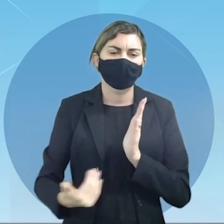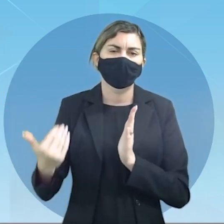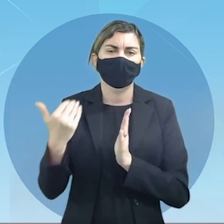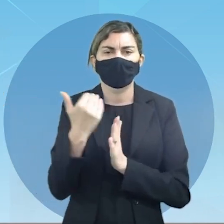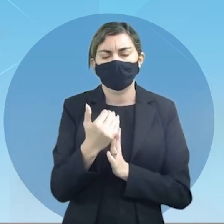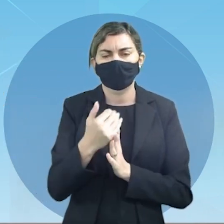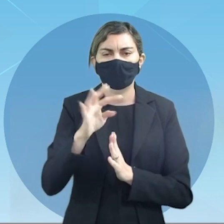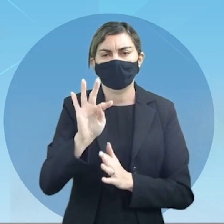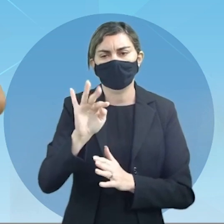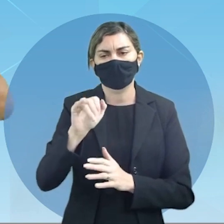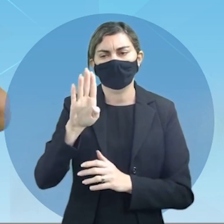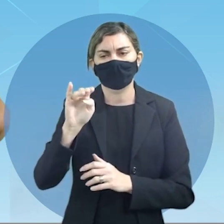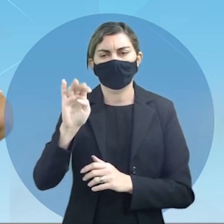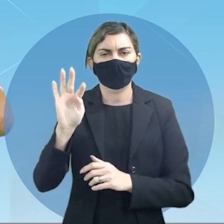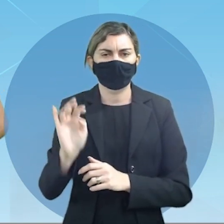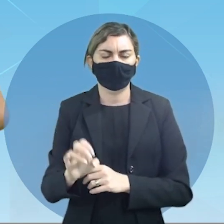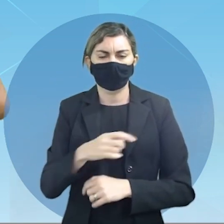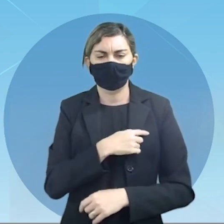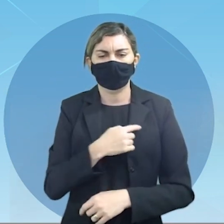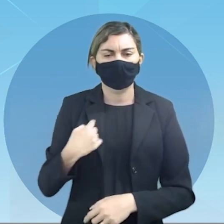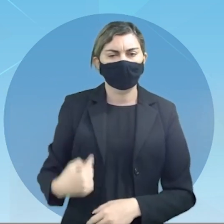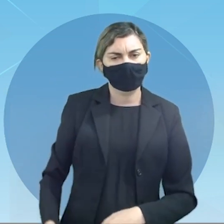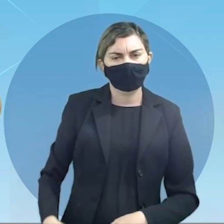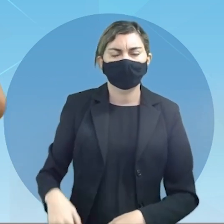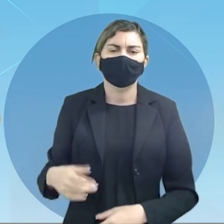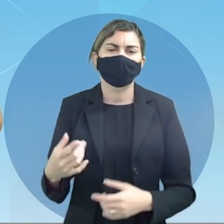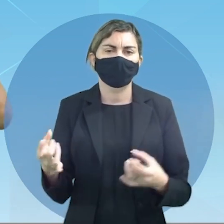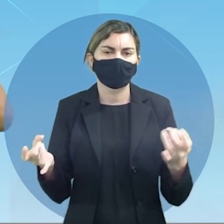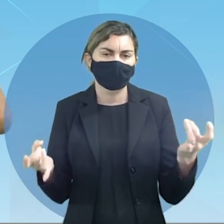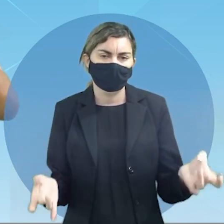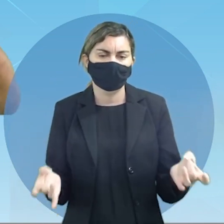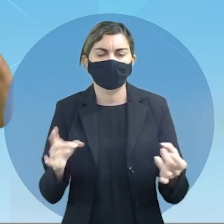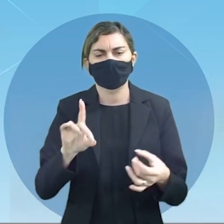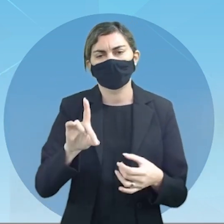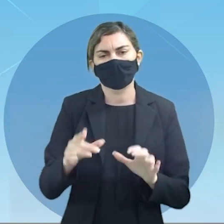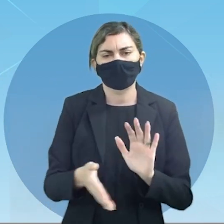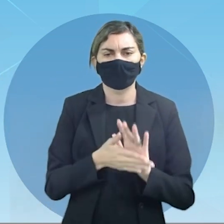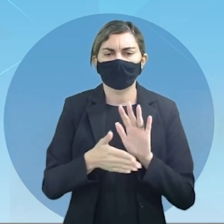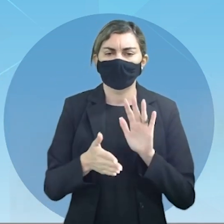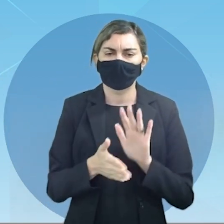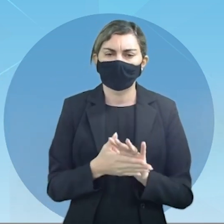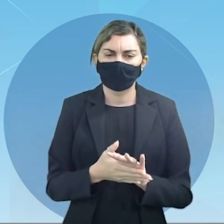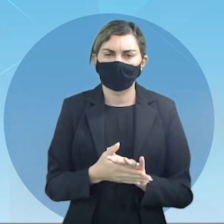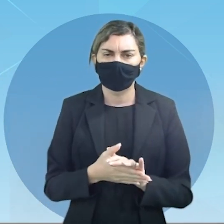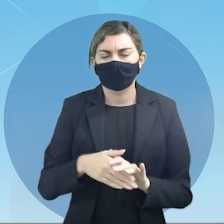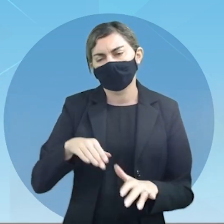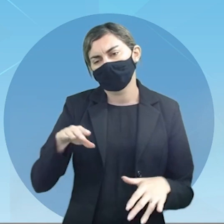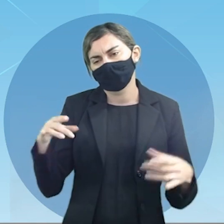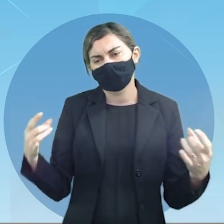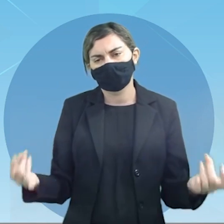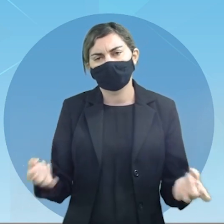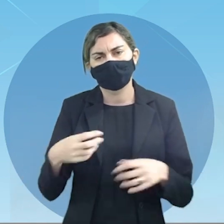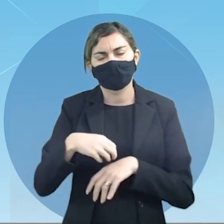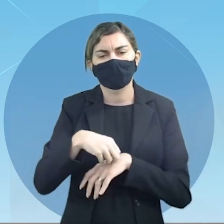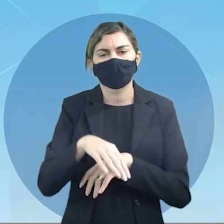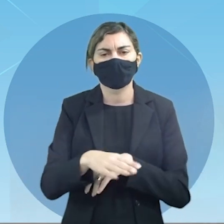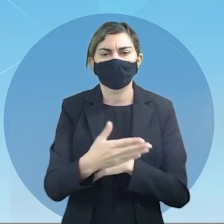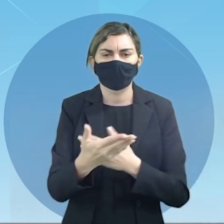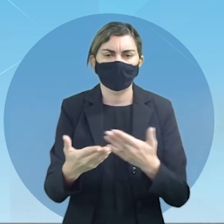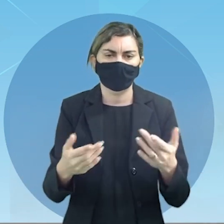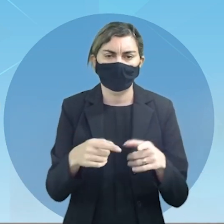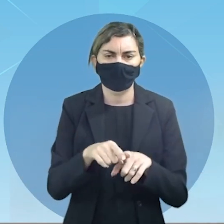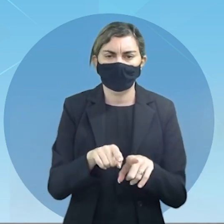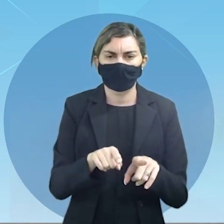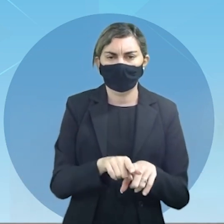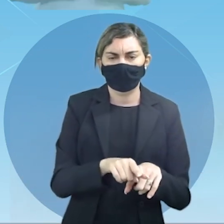sobre o Tibete a China o Budismo o Dalai as propostas do Budismo trago para vocês também